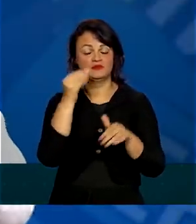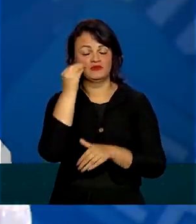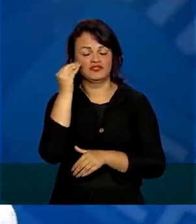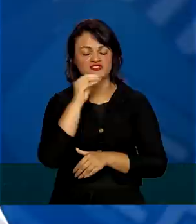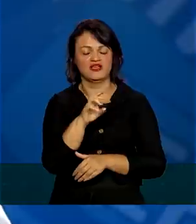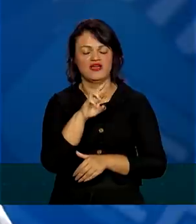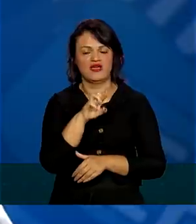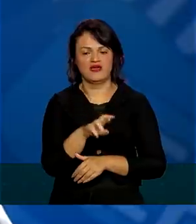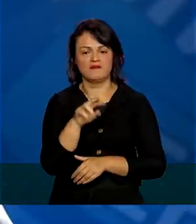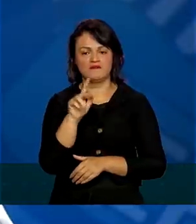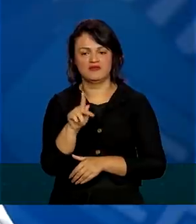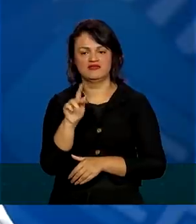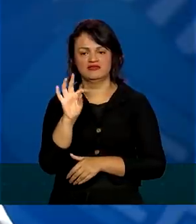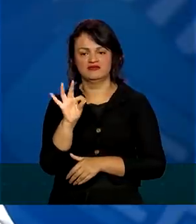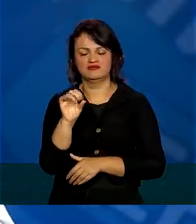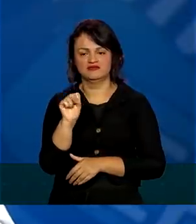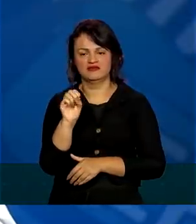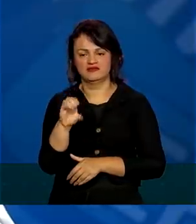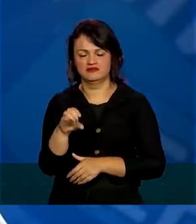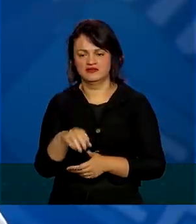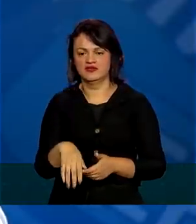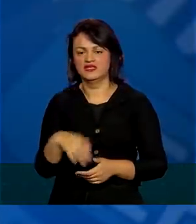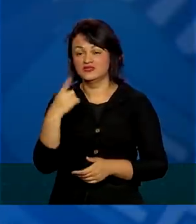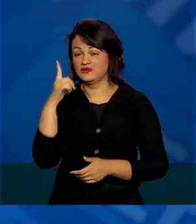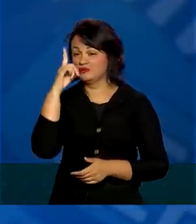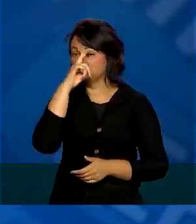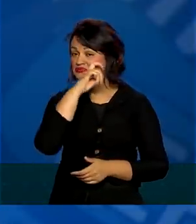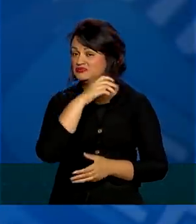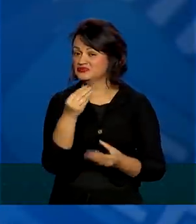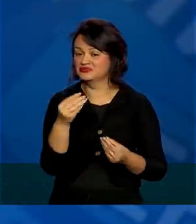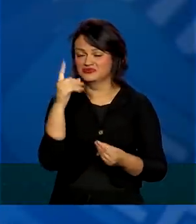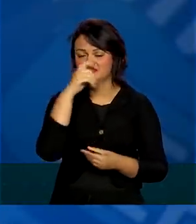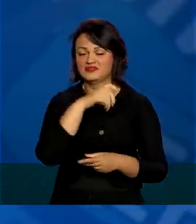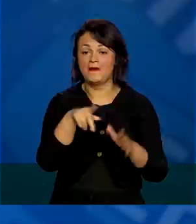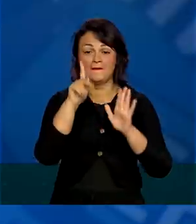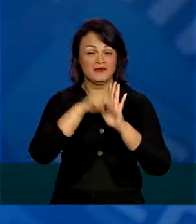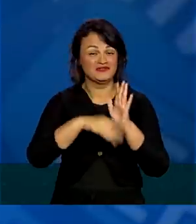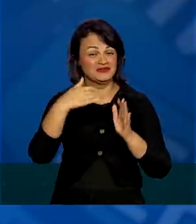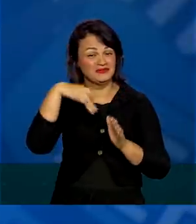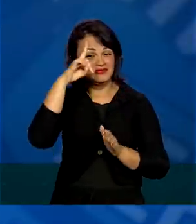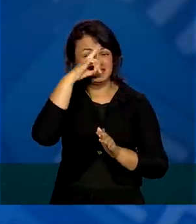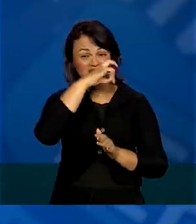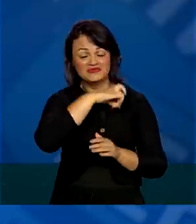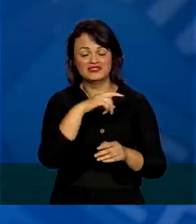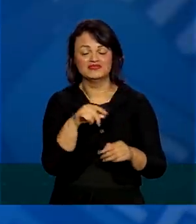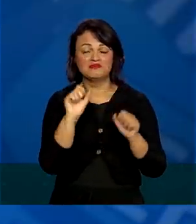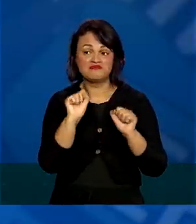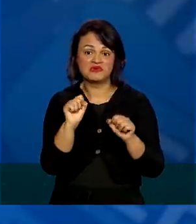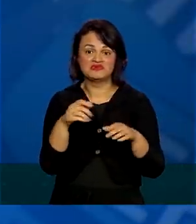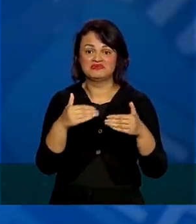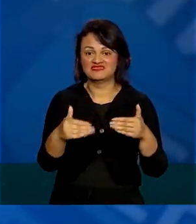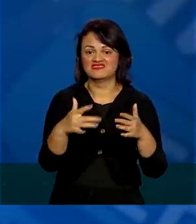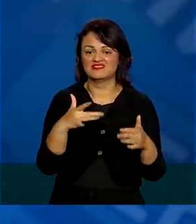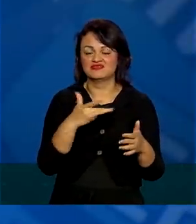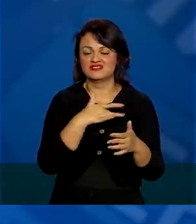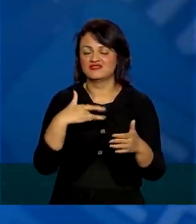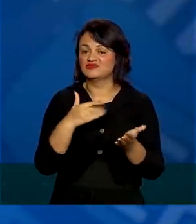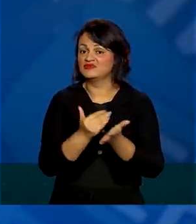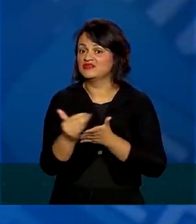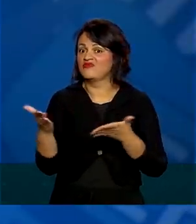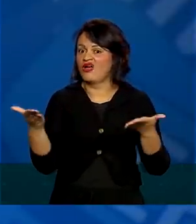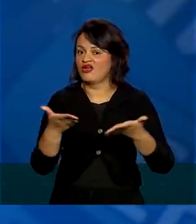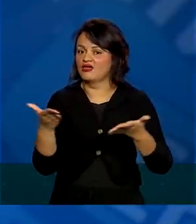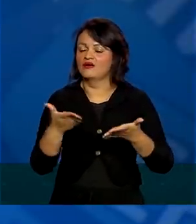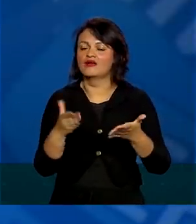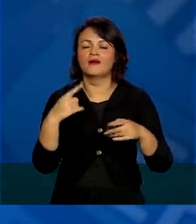-PCR. E isso aqui é uma coisa muito difícil. Talvez seja o projeto mais complexo de todos que o Ministério da Saúde teve que desenhar.